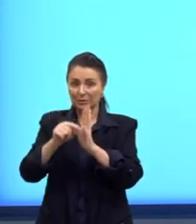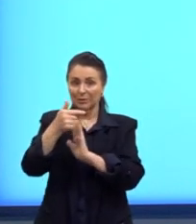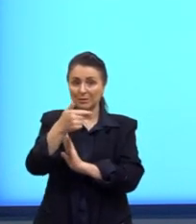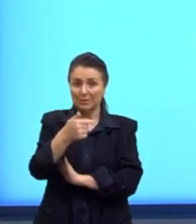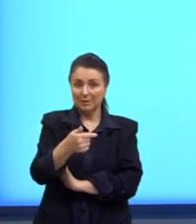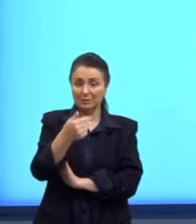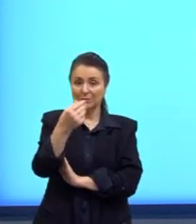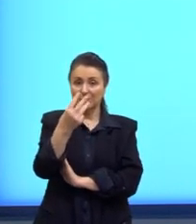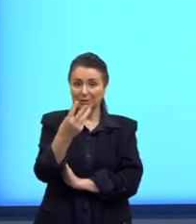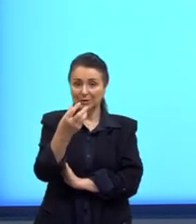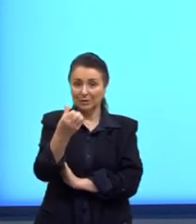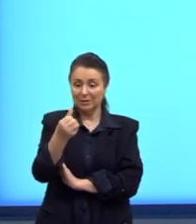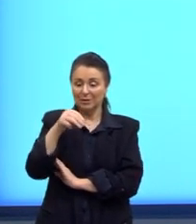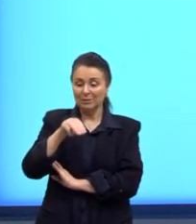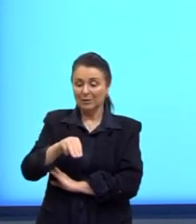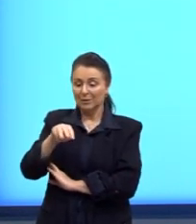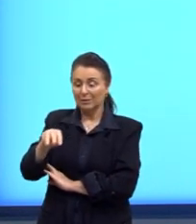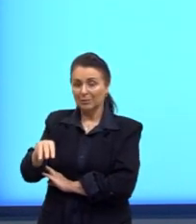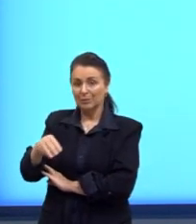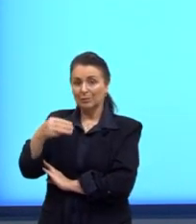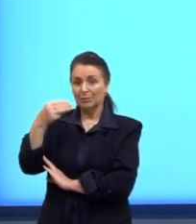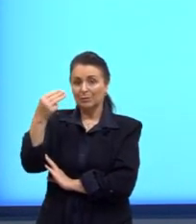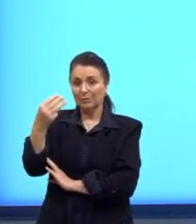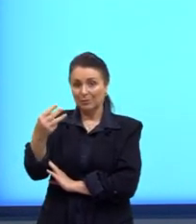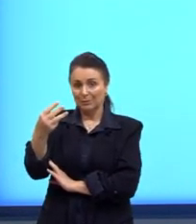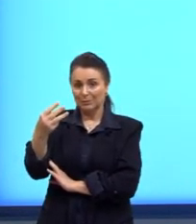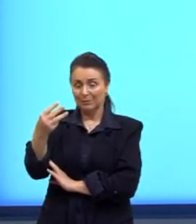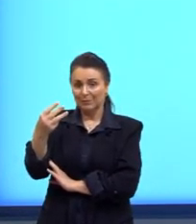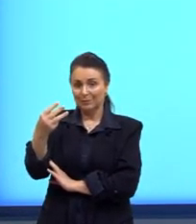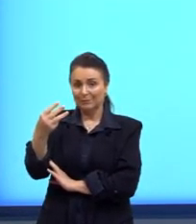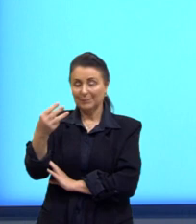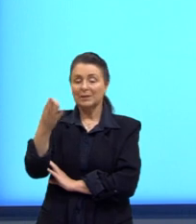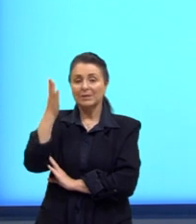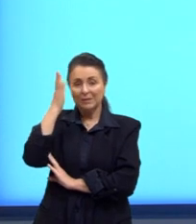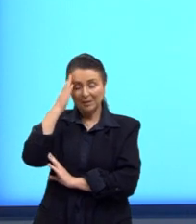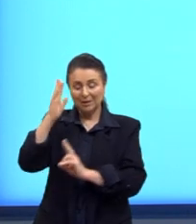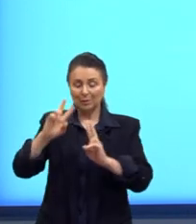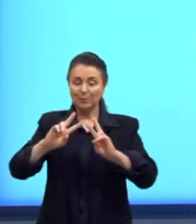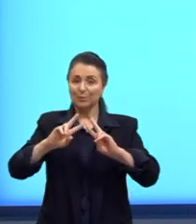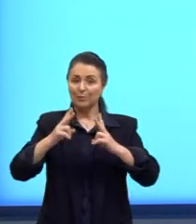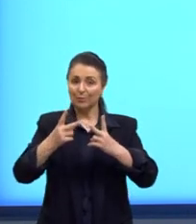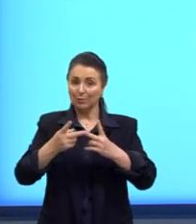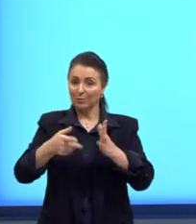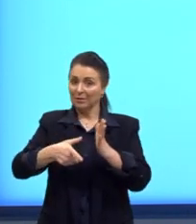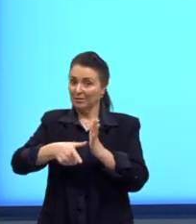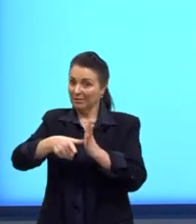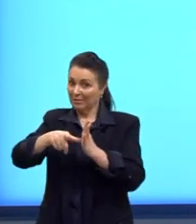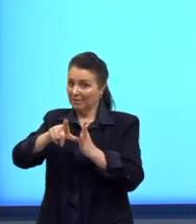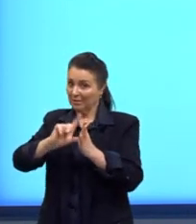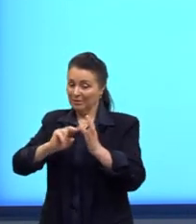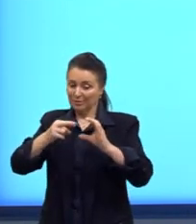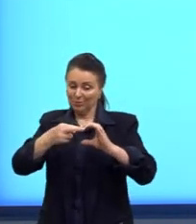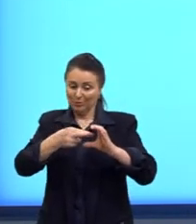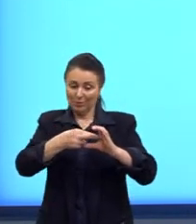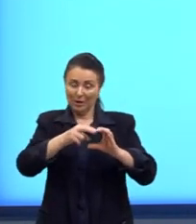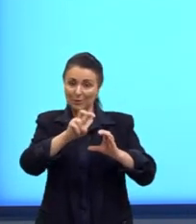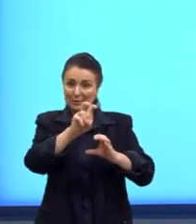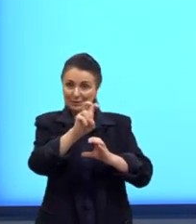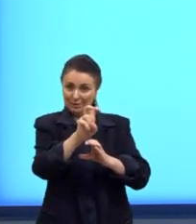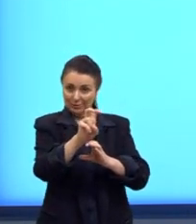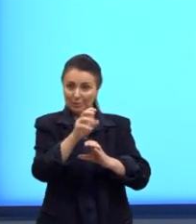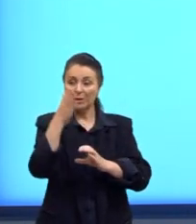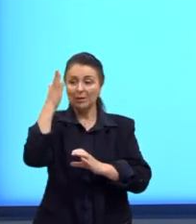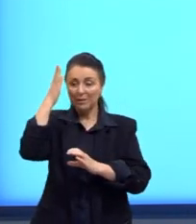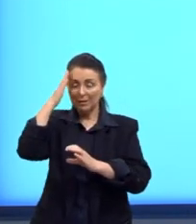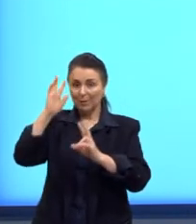milímetros cúbicos. Bom, a gente sabe o volume antes, quando tinha o raio de 5 milímetros, e